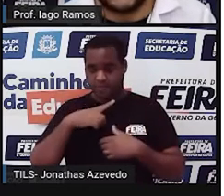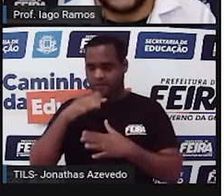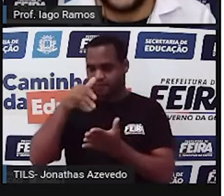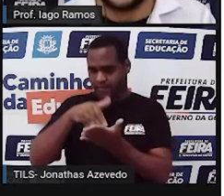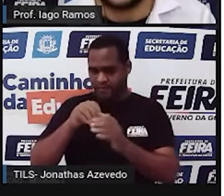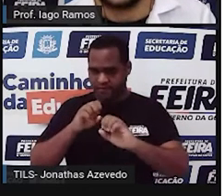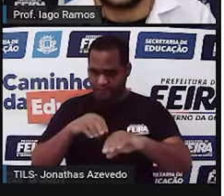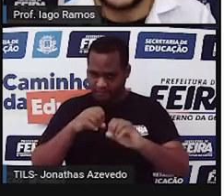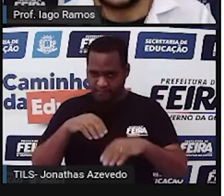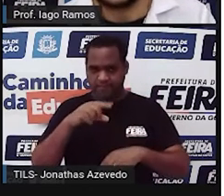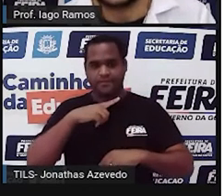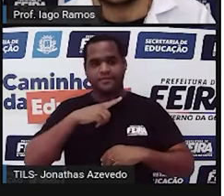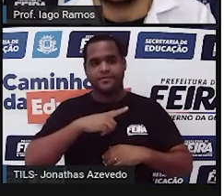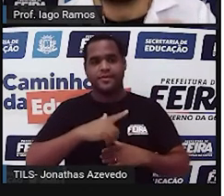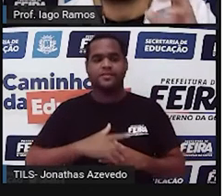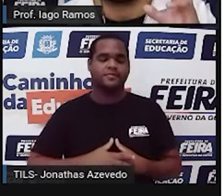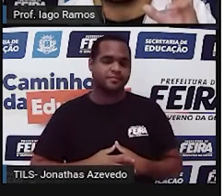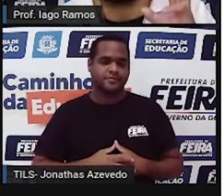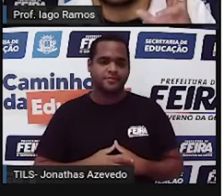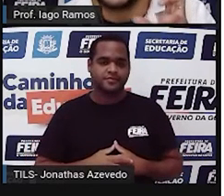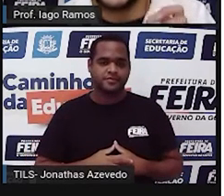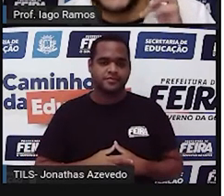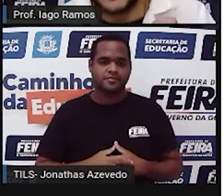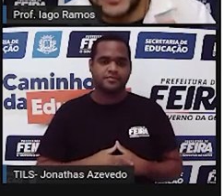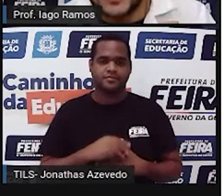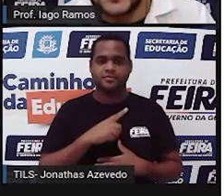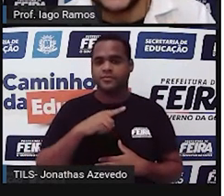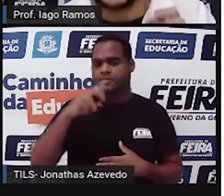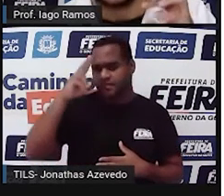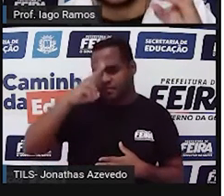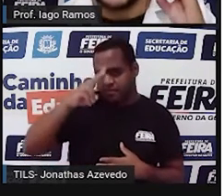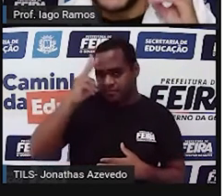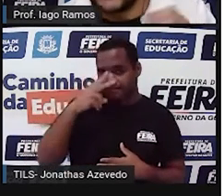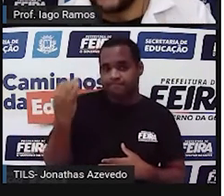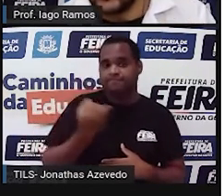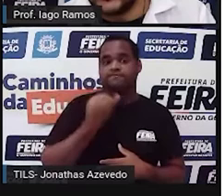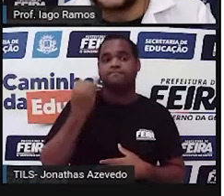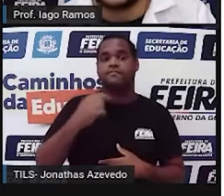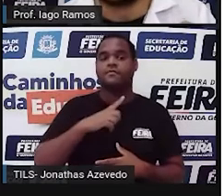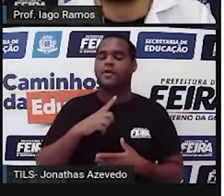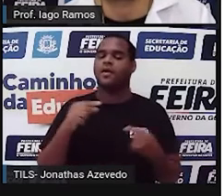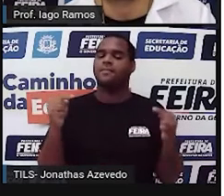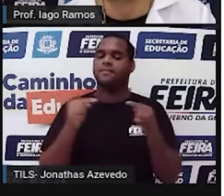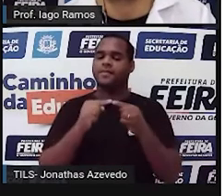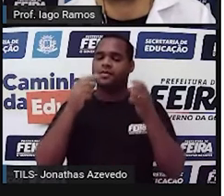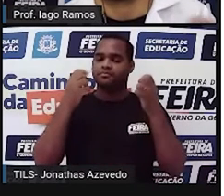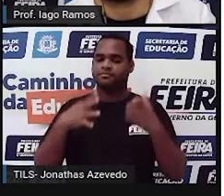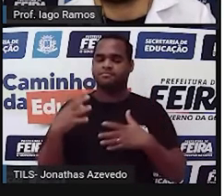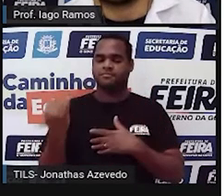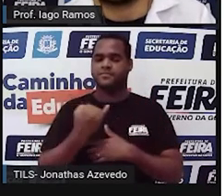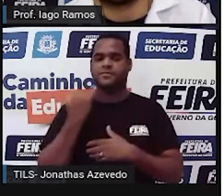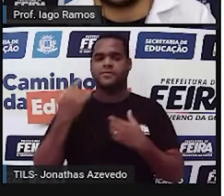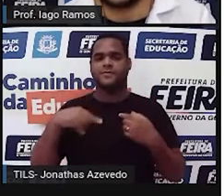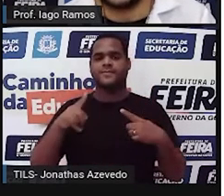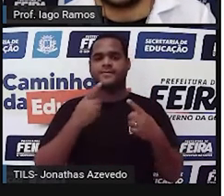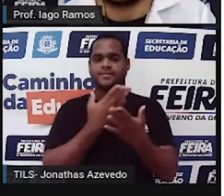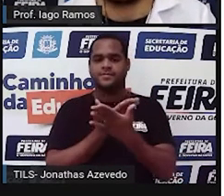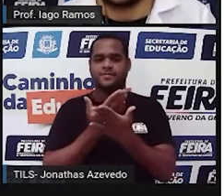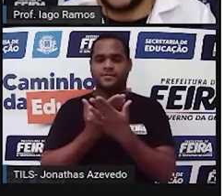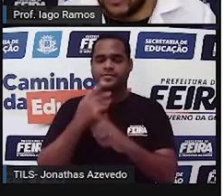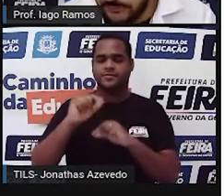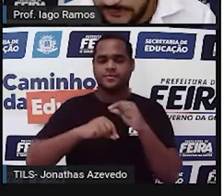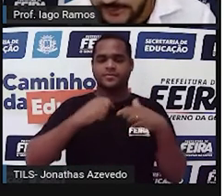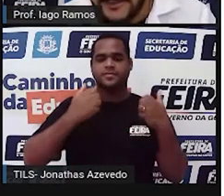última aula, tá? Então a gente vai relembrar algo que tem a ver com o que a gente estudou na aula anterior.